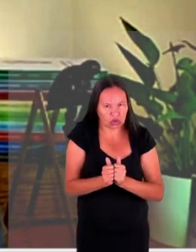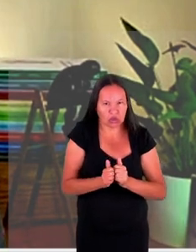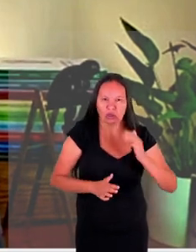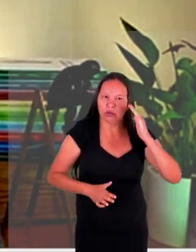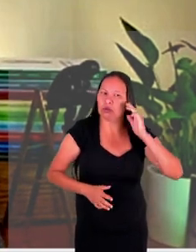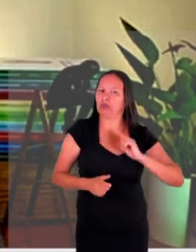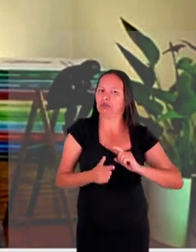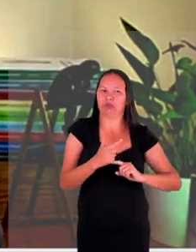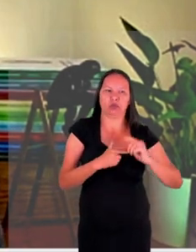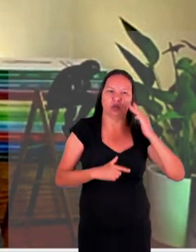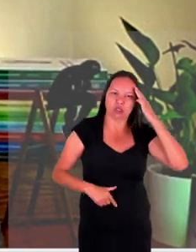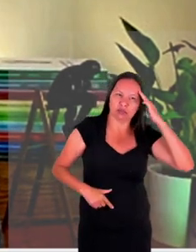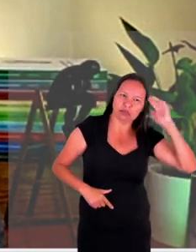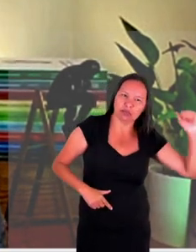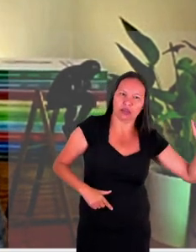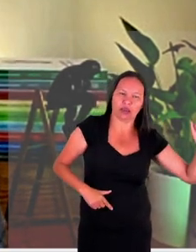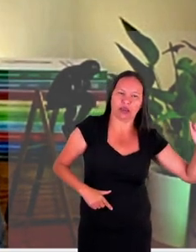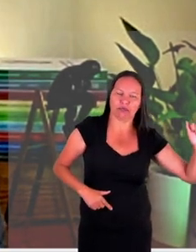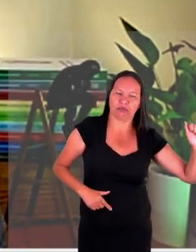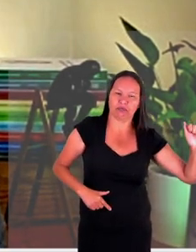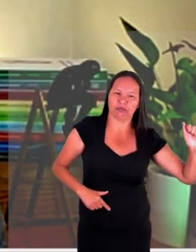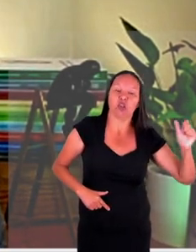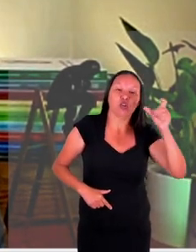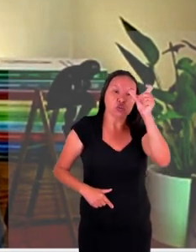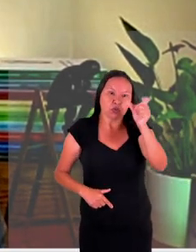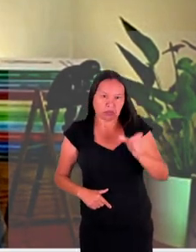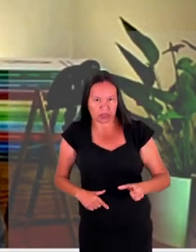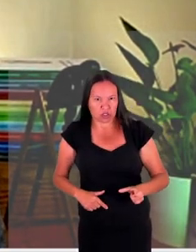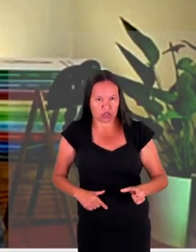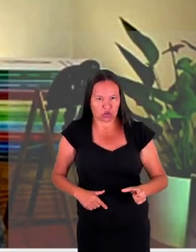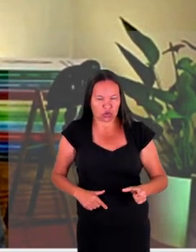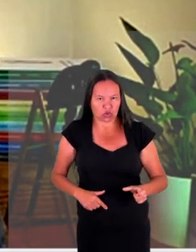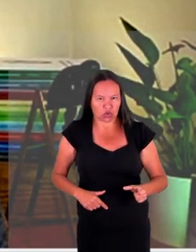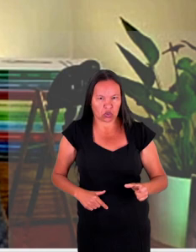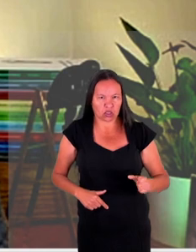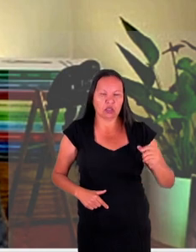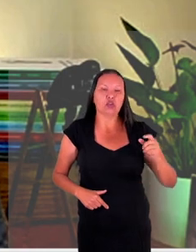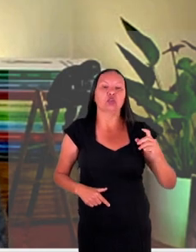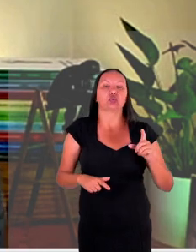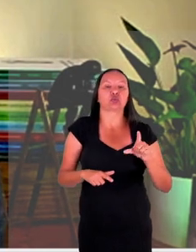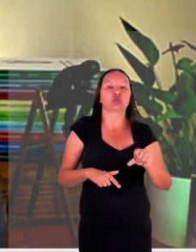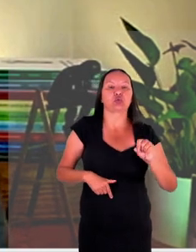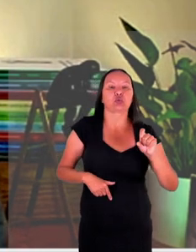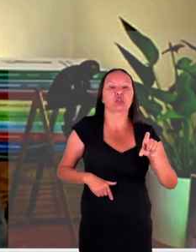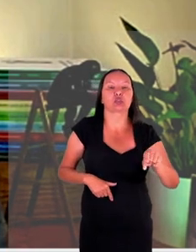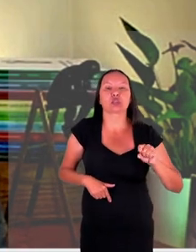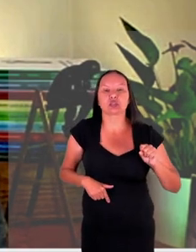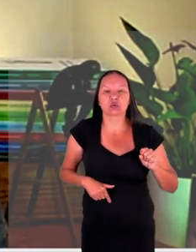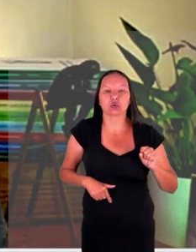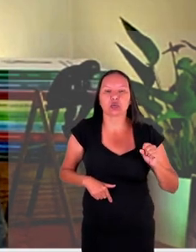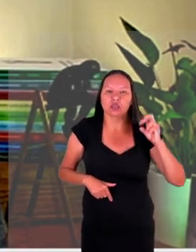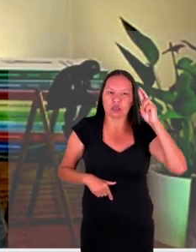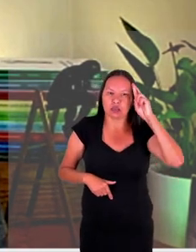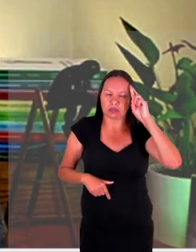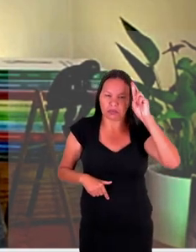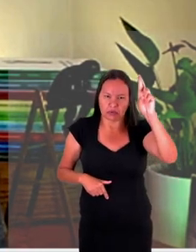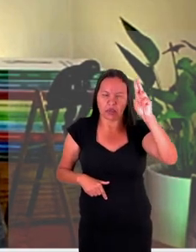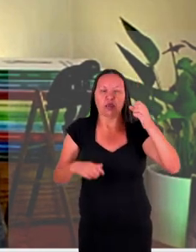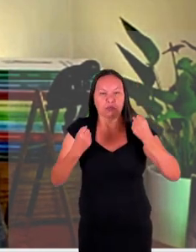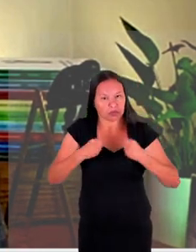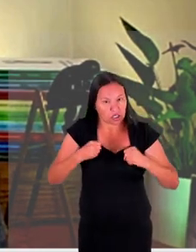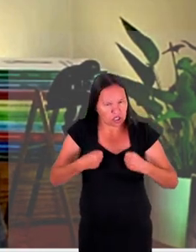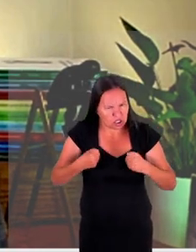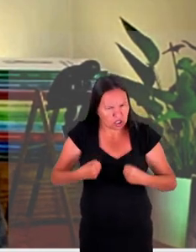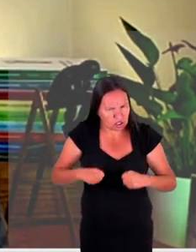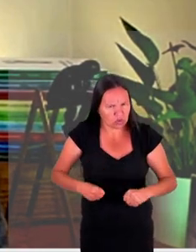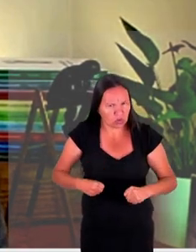a individualidade a dignidade de uma pessoa suas escolhas é preciso reconhecer que somos seres gregários